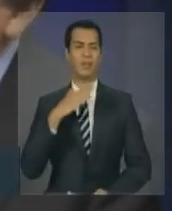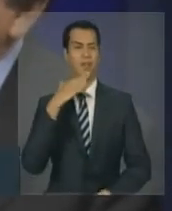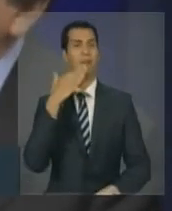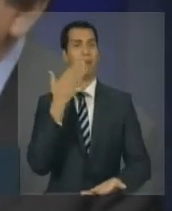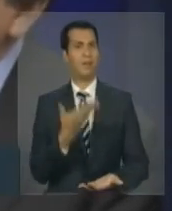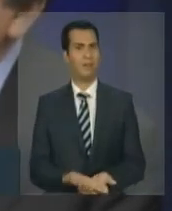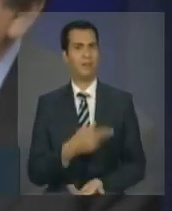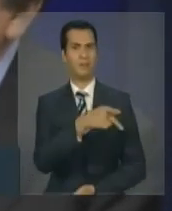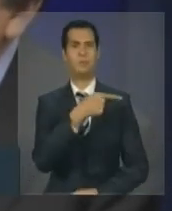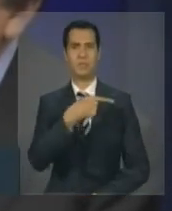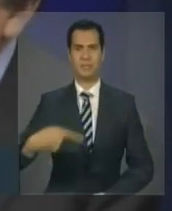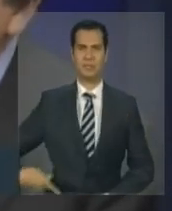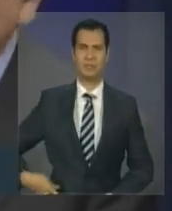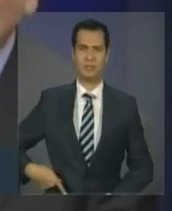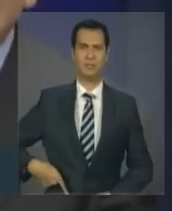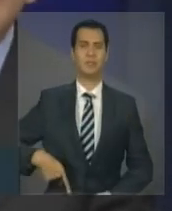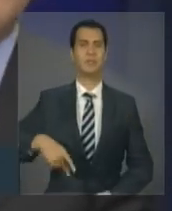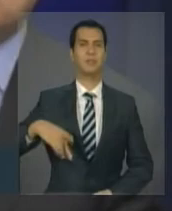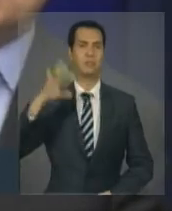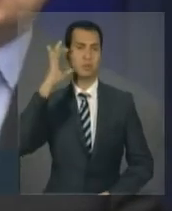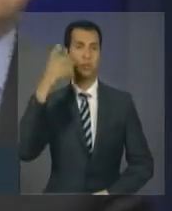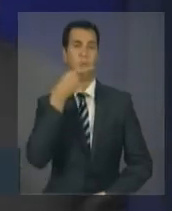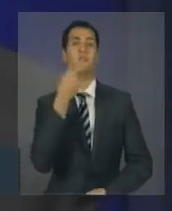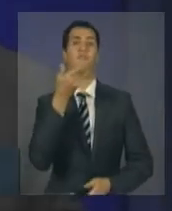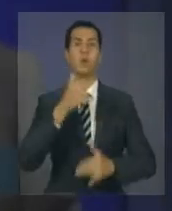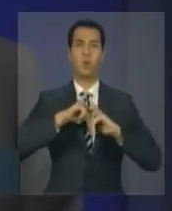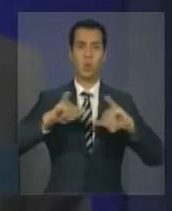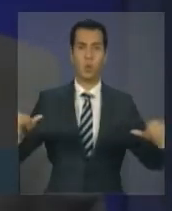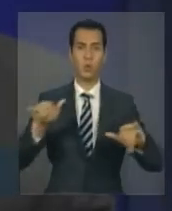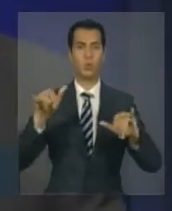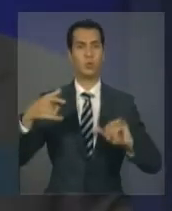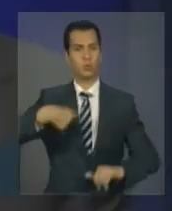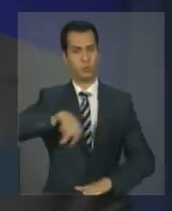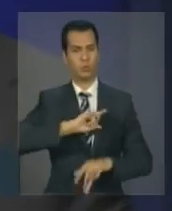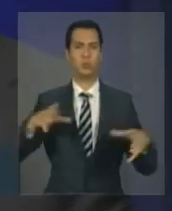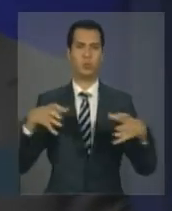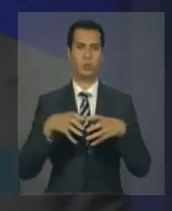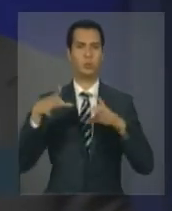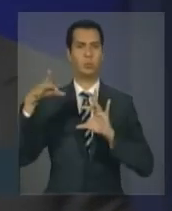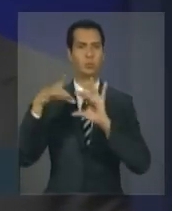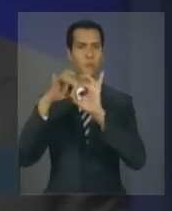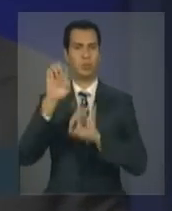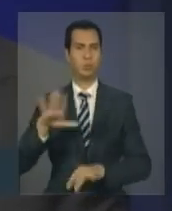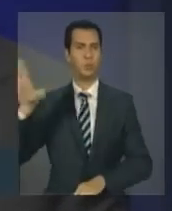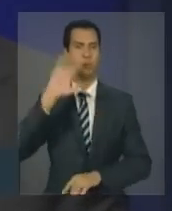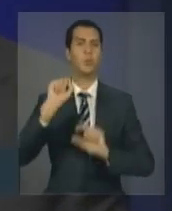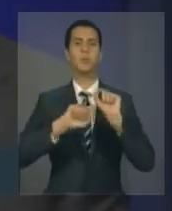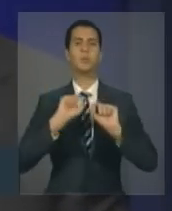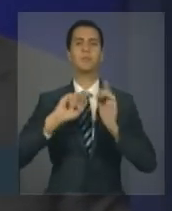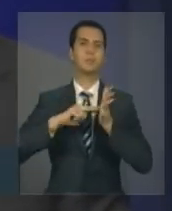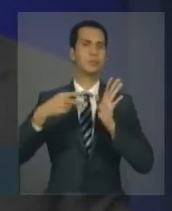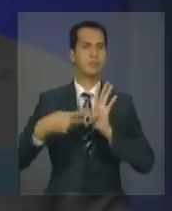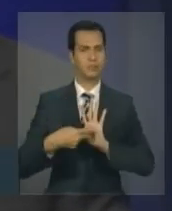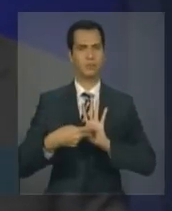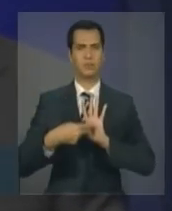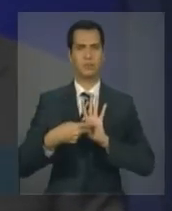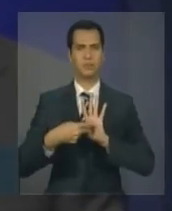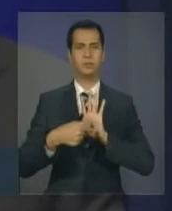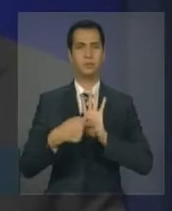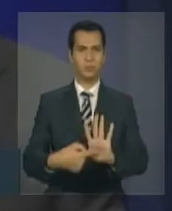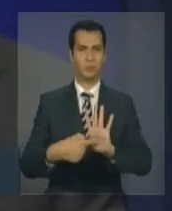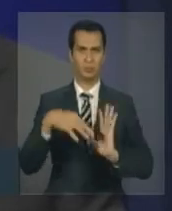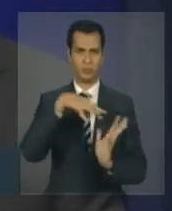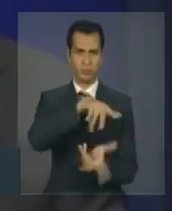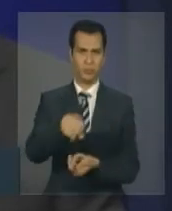Dilma Rousseff disse sobre a União Europeia, do ponto de vista dos valores e do que ela significa para o mundo. Julgo que isso é